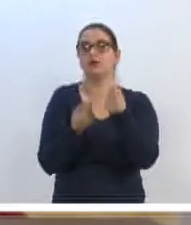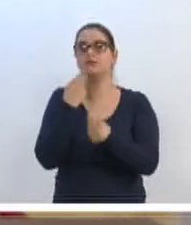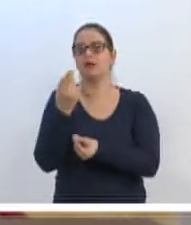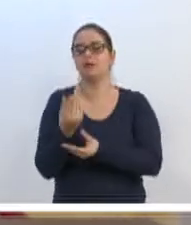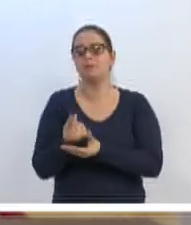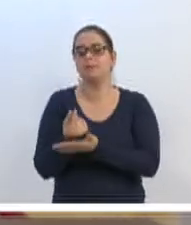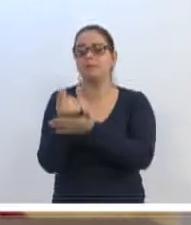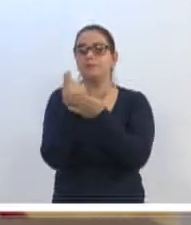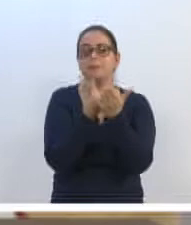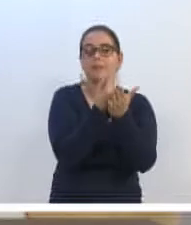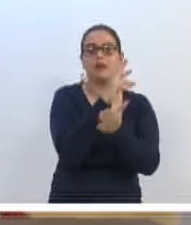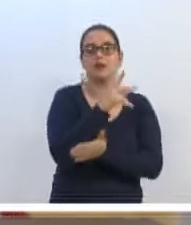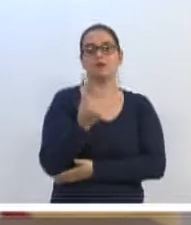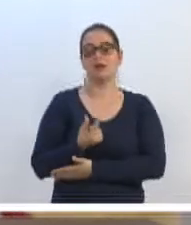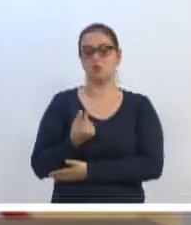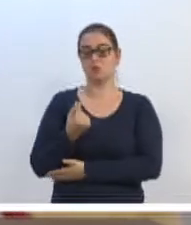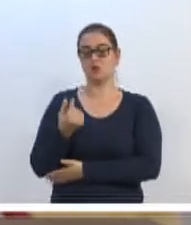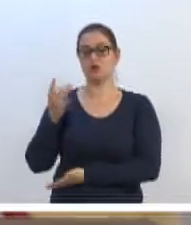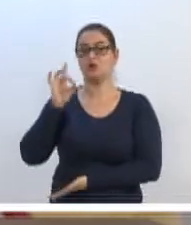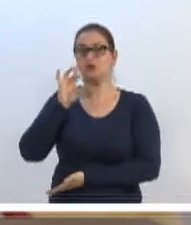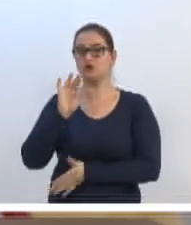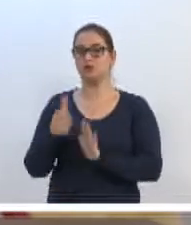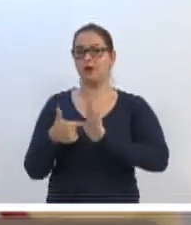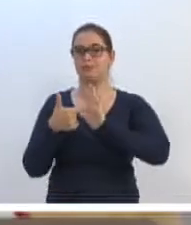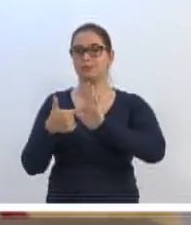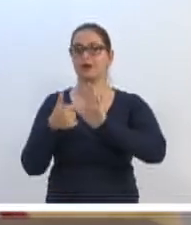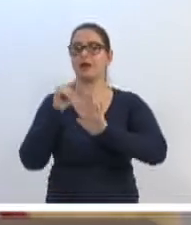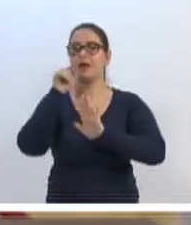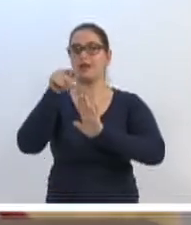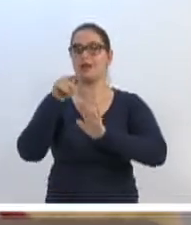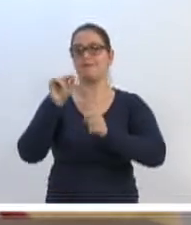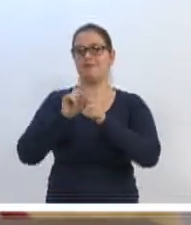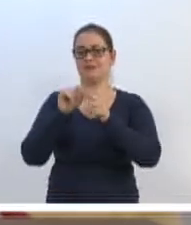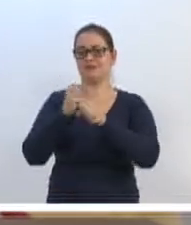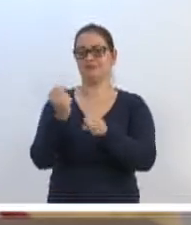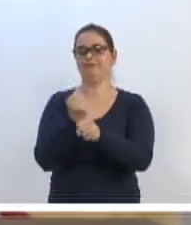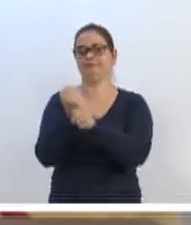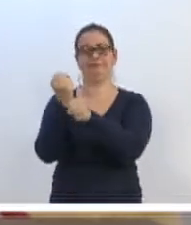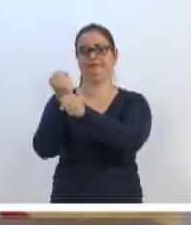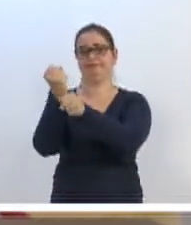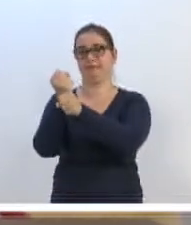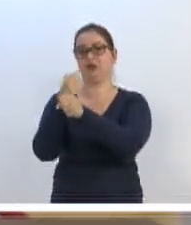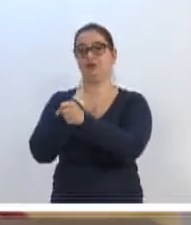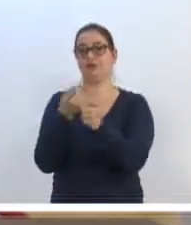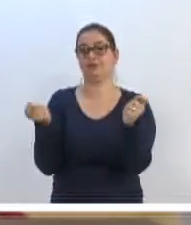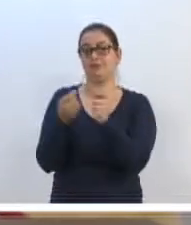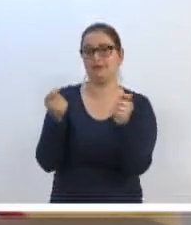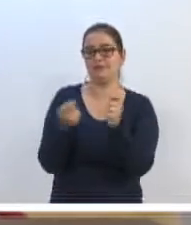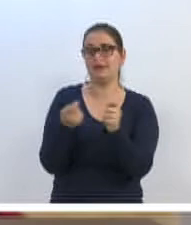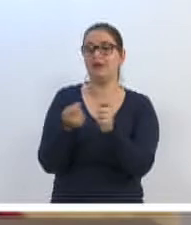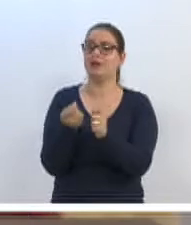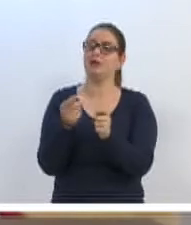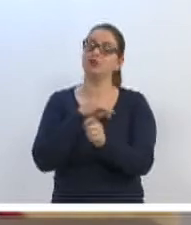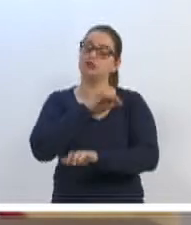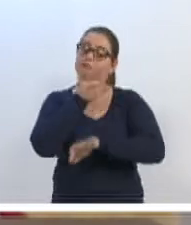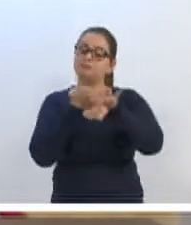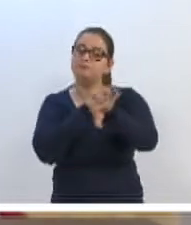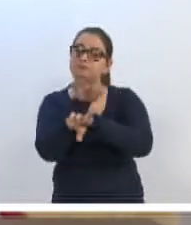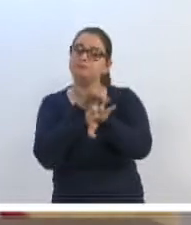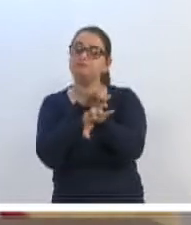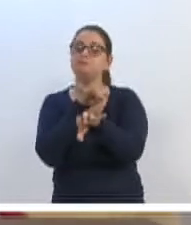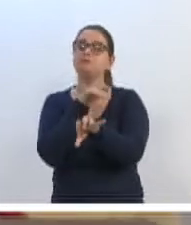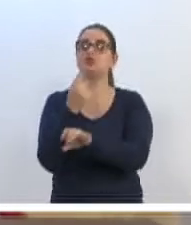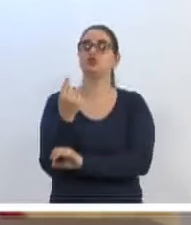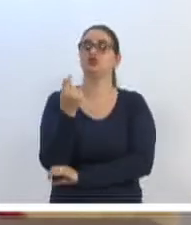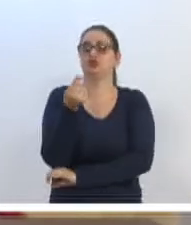de dotação orçamentária, não é o dinheiro que está aparecendo lá para a execução das obras. A gente tem a possibilidade de buscar fundo para